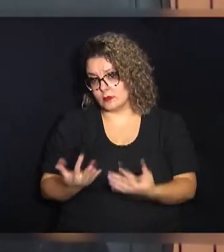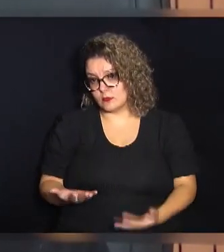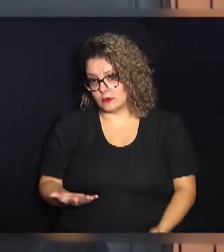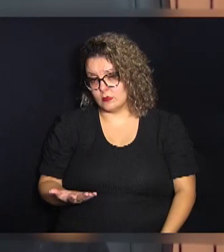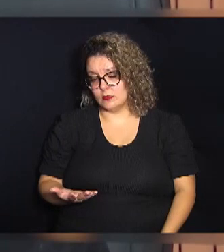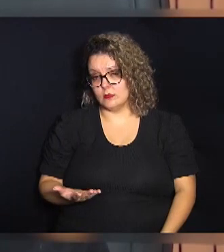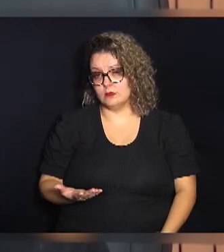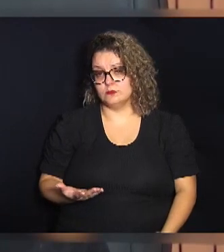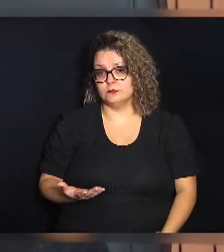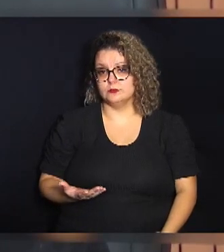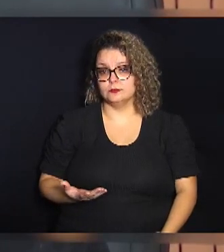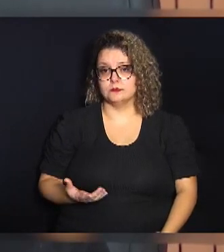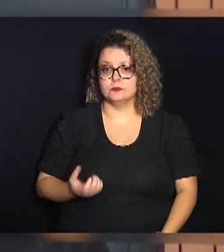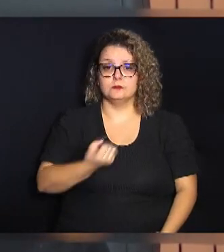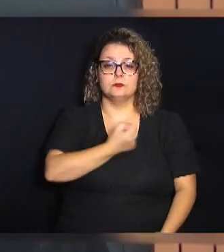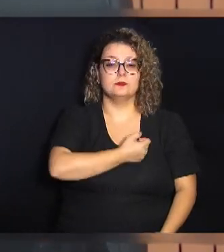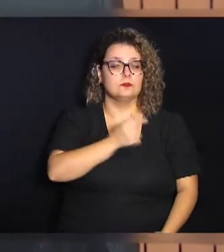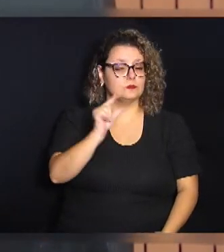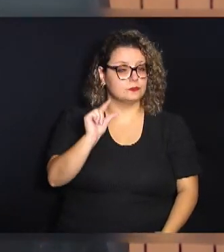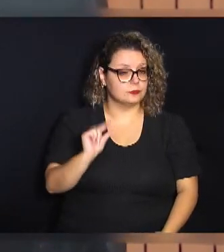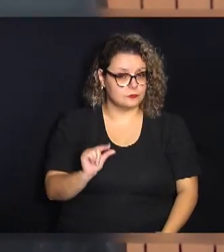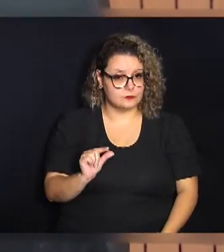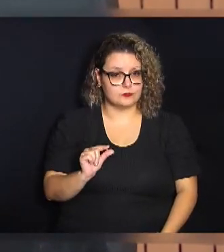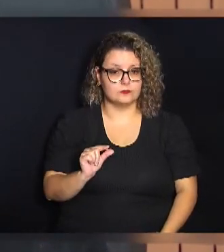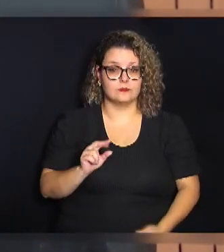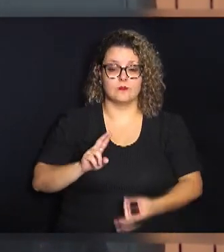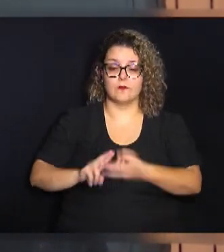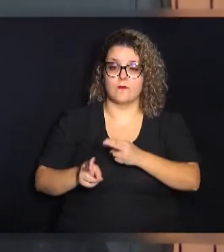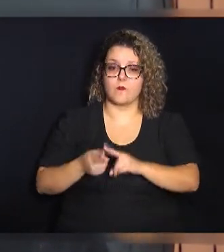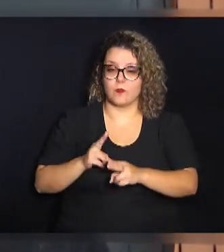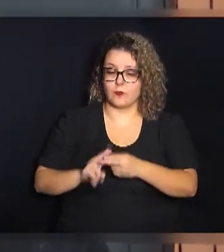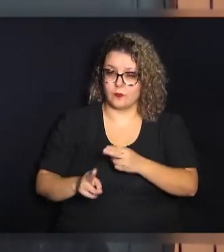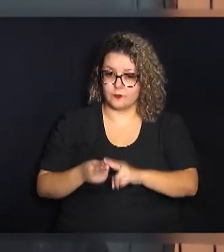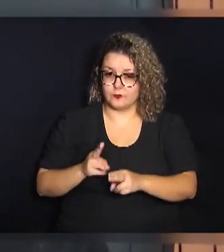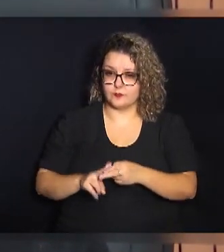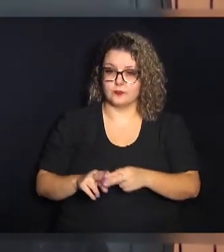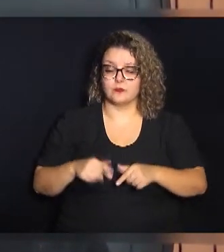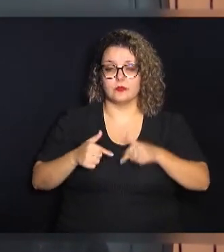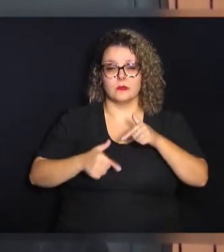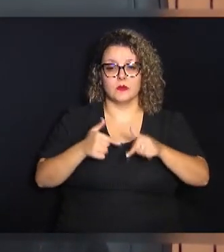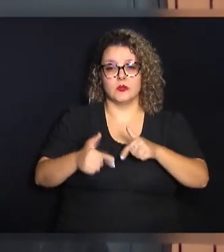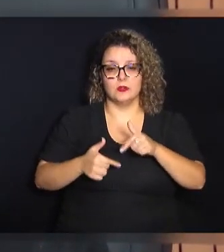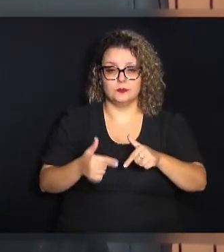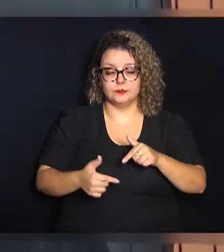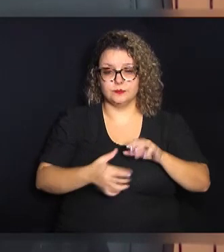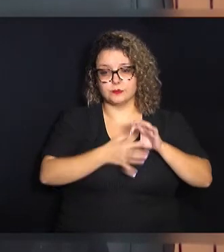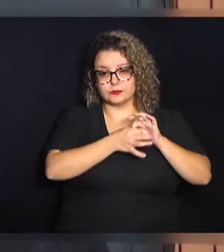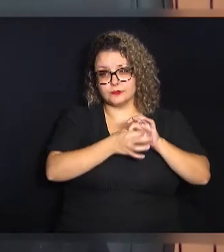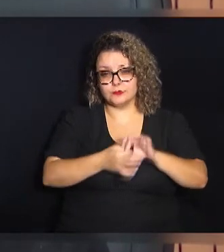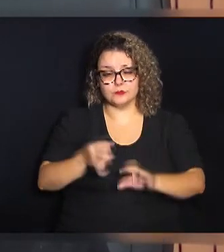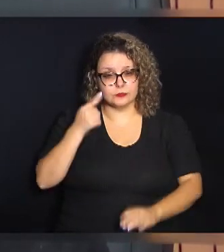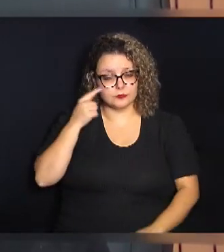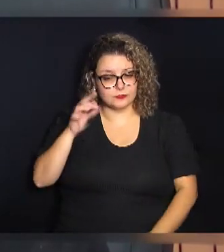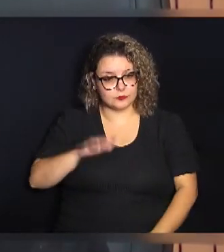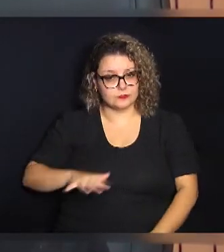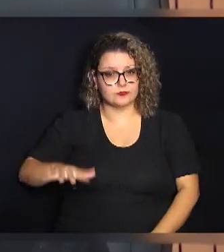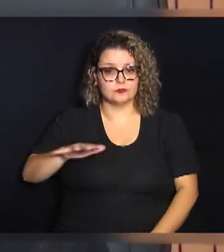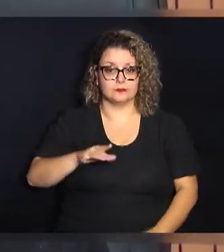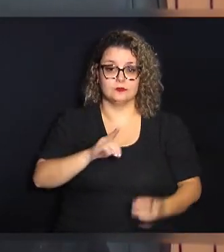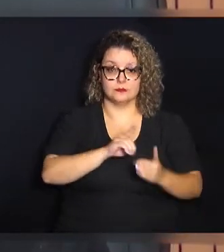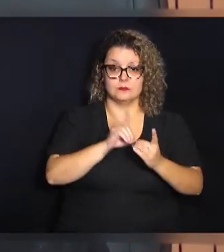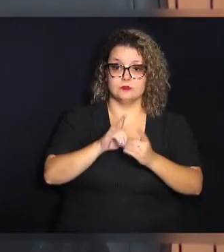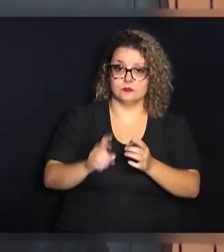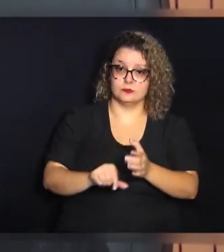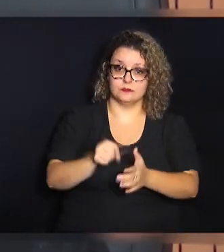um número insuficiente de médicos com habilitação para trabalhar em um contexto ideal na atenção primária em